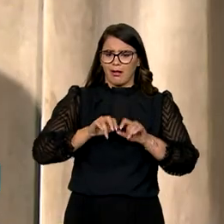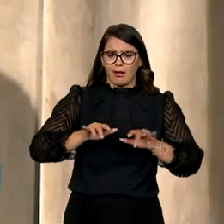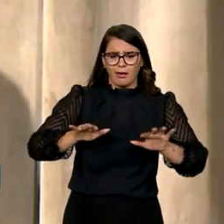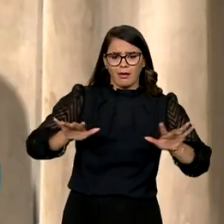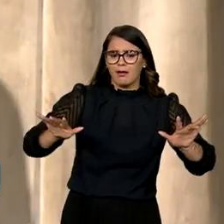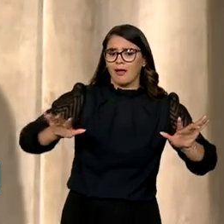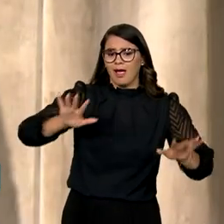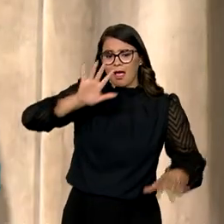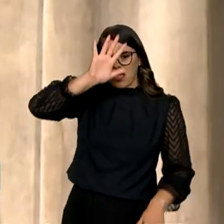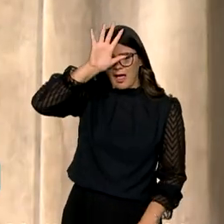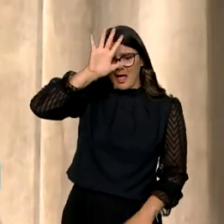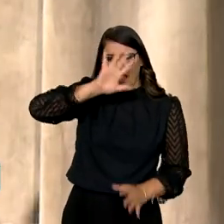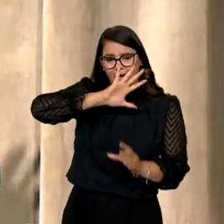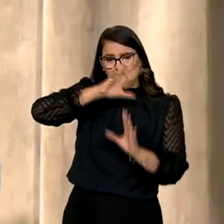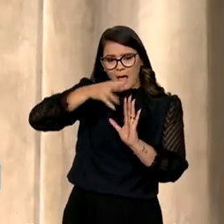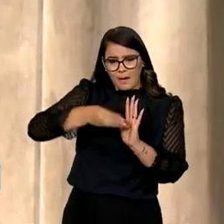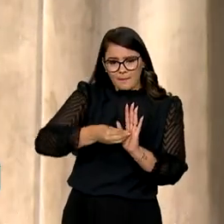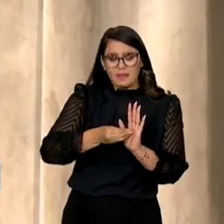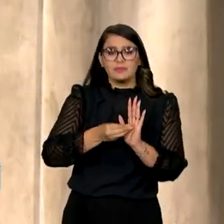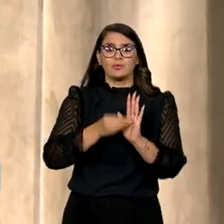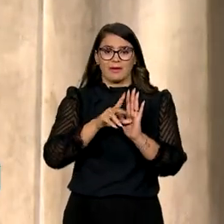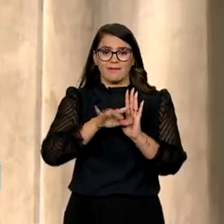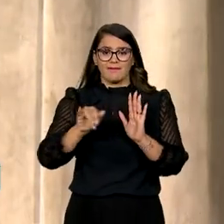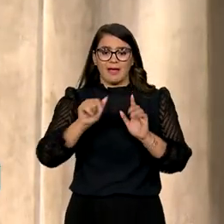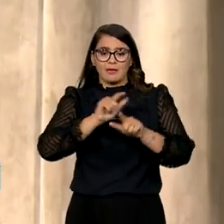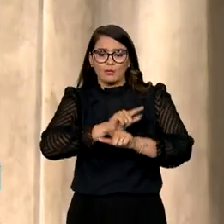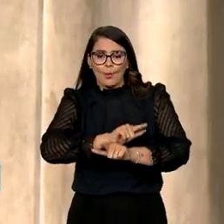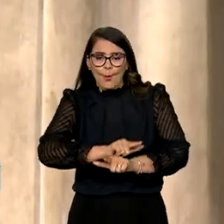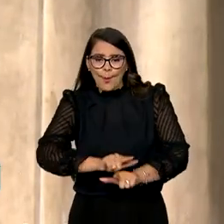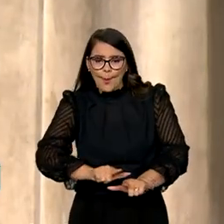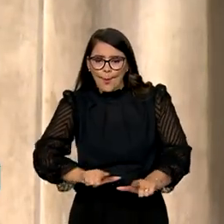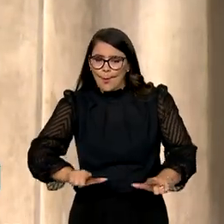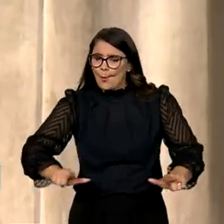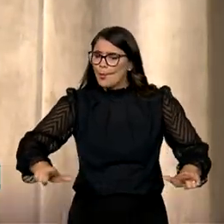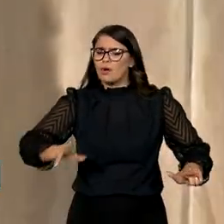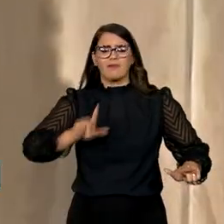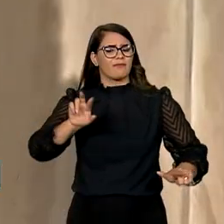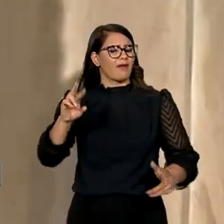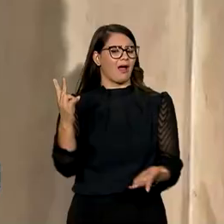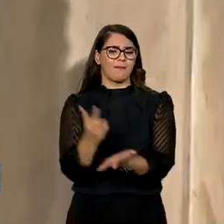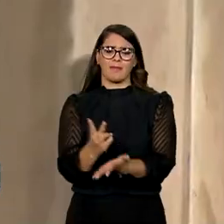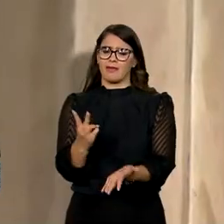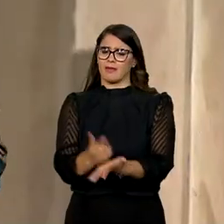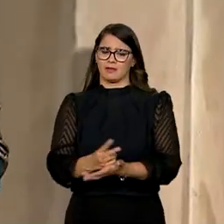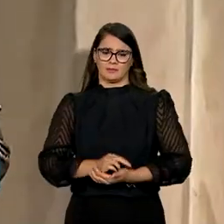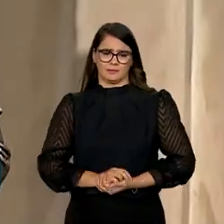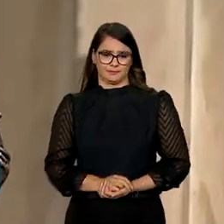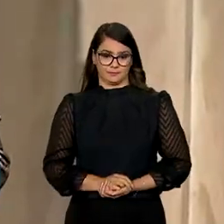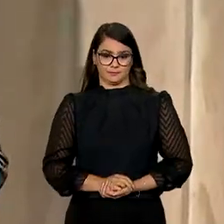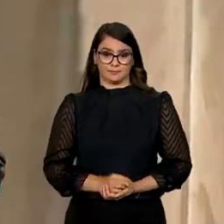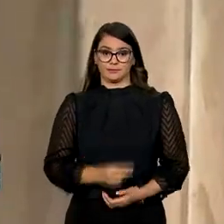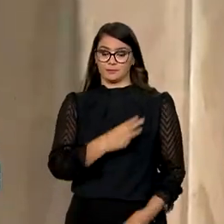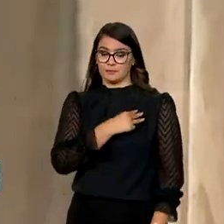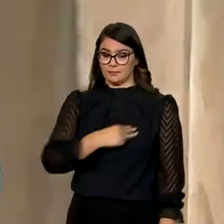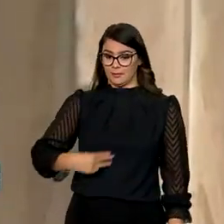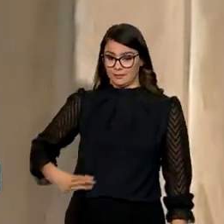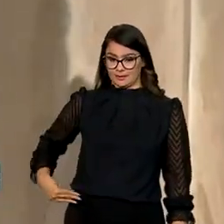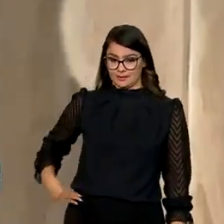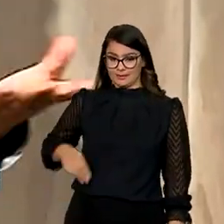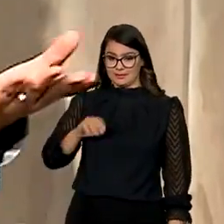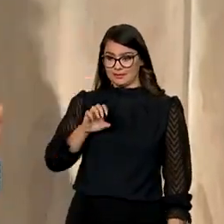a Amazônia vai virar savana, vai ser destruída do mesmo jeito. A ministra Esther Dweck